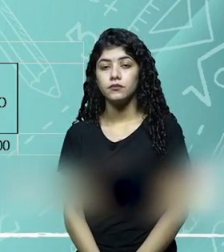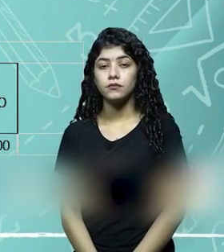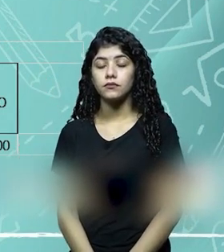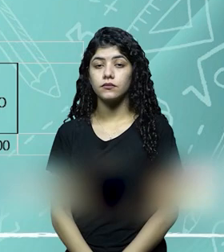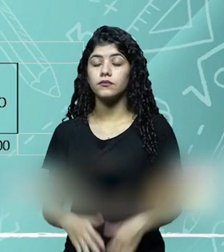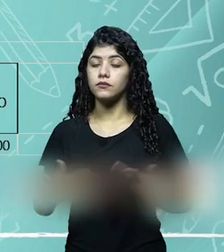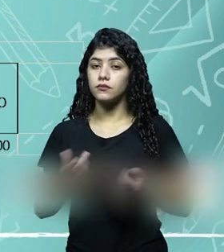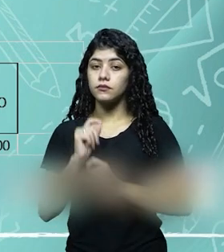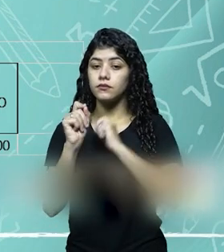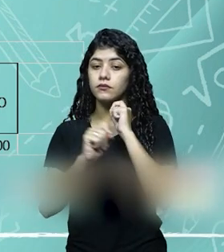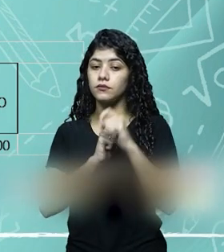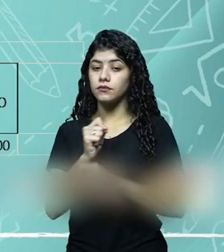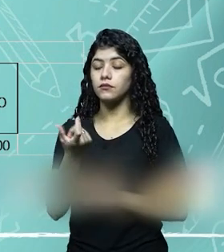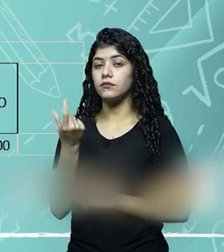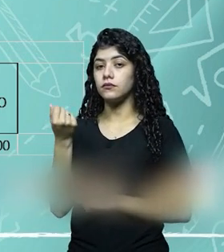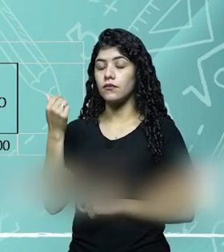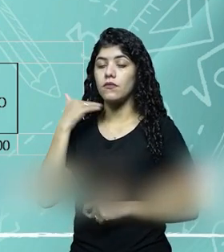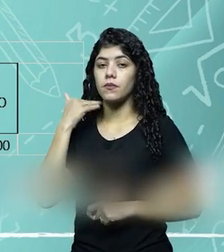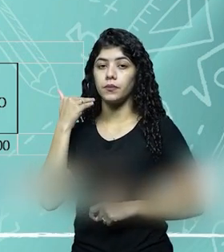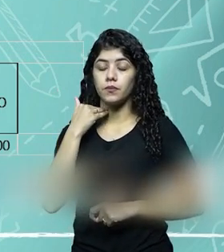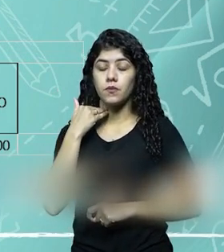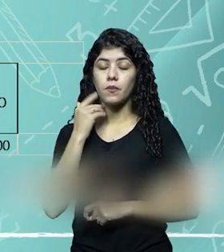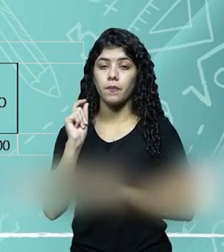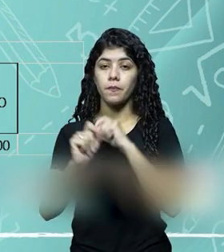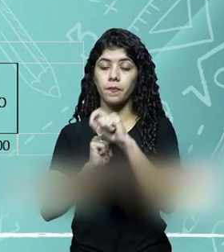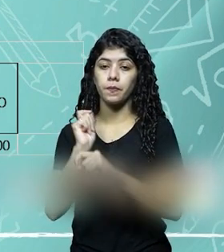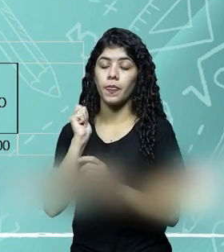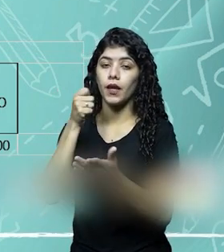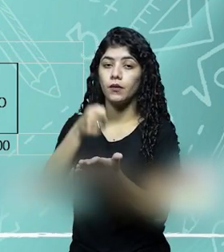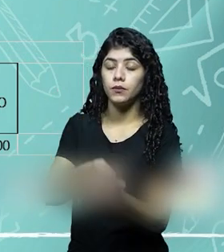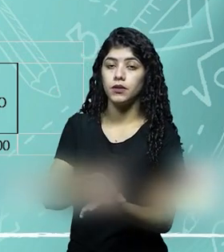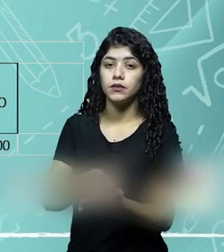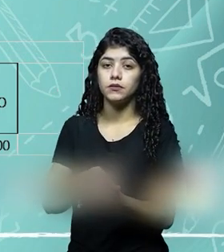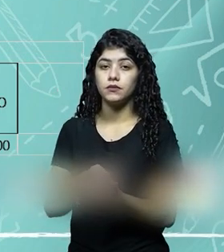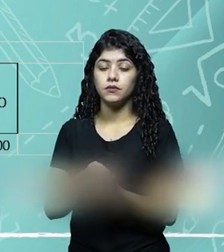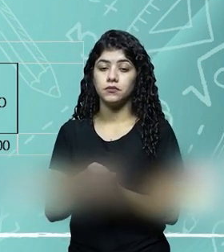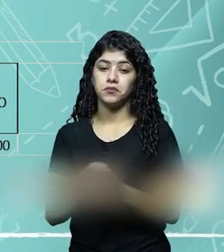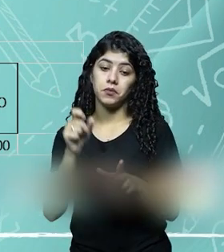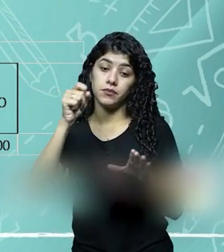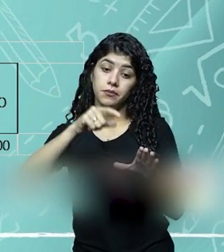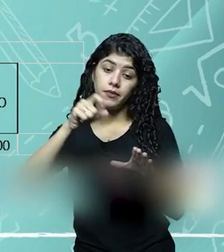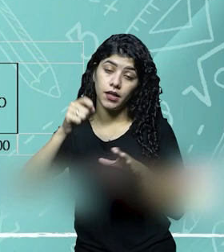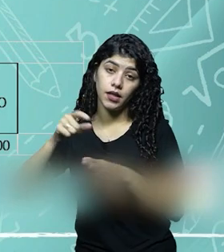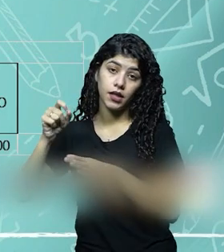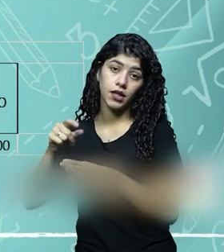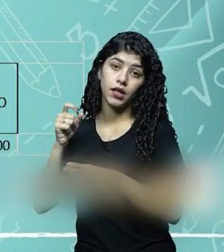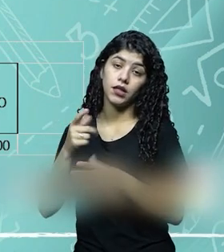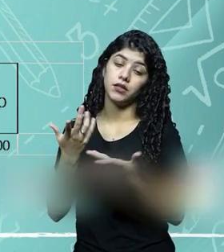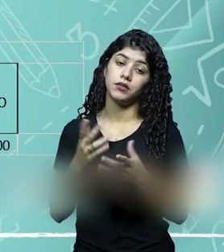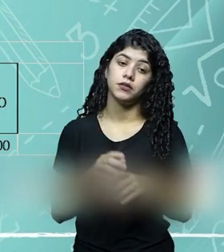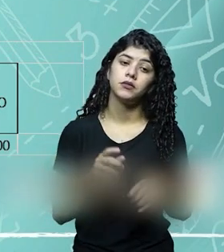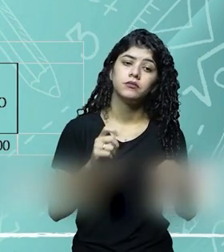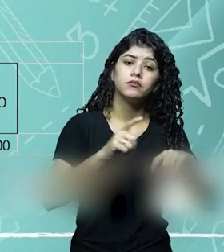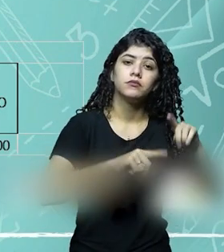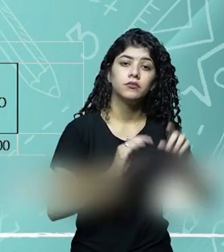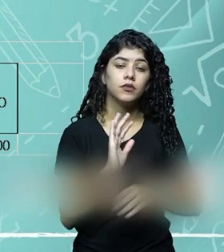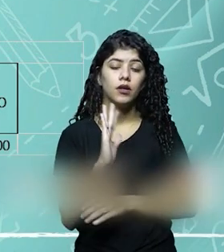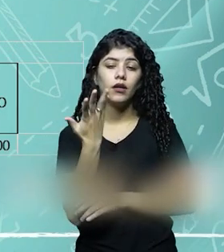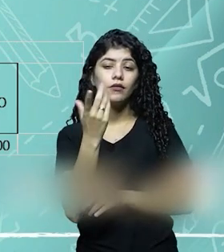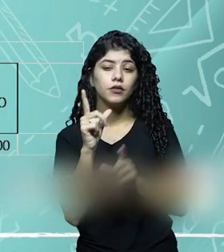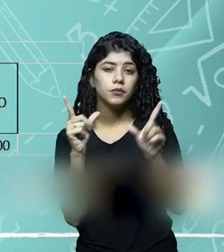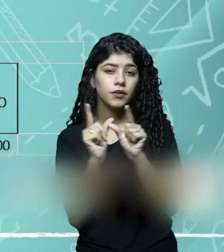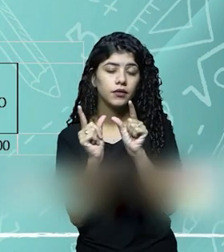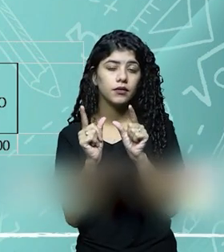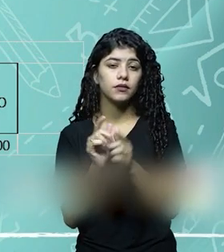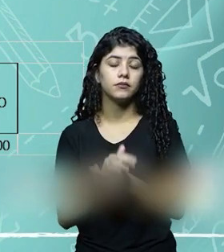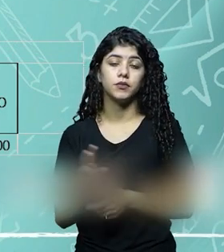Da empresa. Então, está saindo dinheiro do banco para comprar o quê? Para comprar sementes, para comprar, sei lá, mudas de plantio de